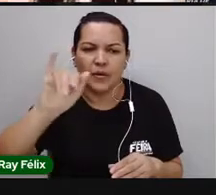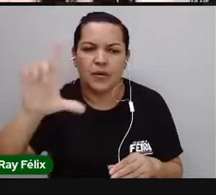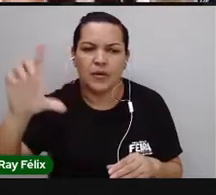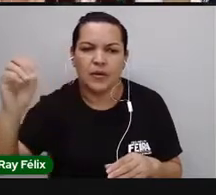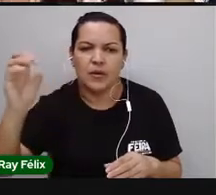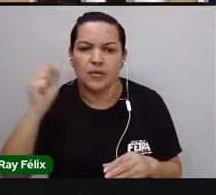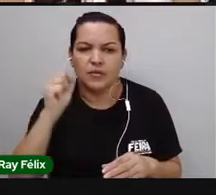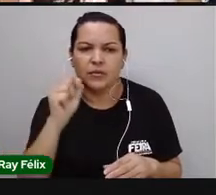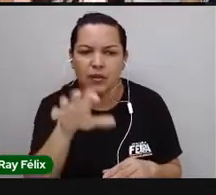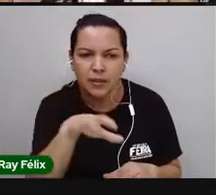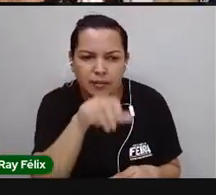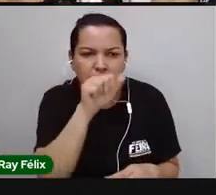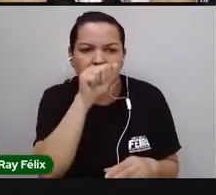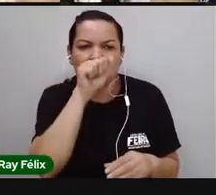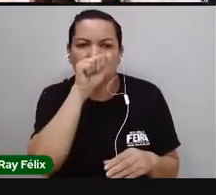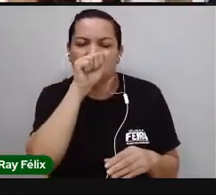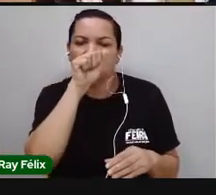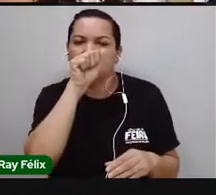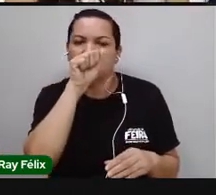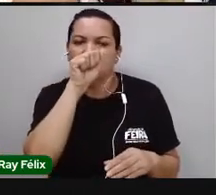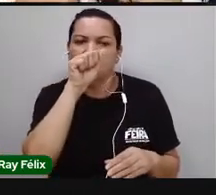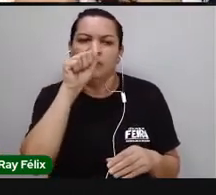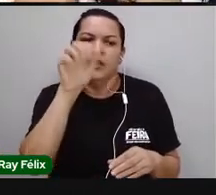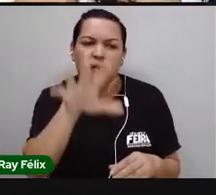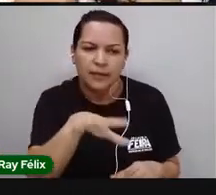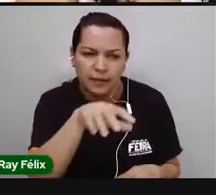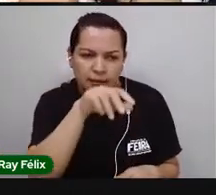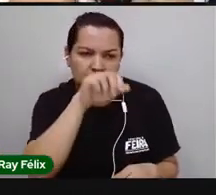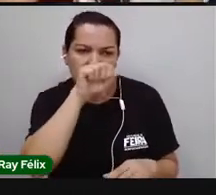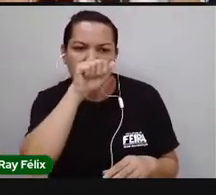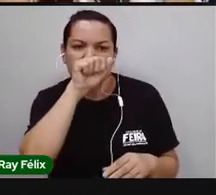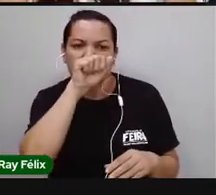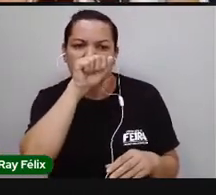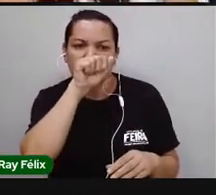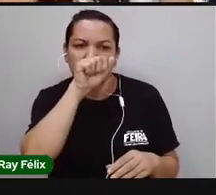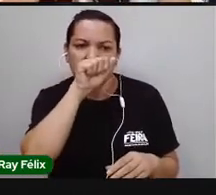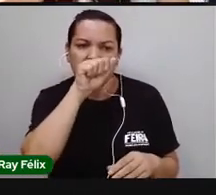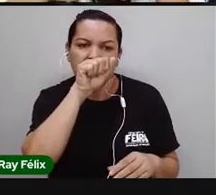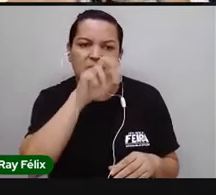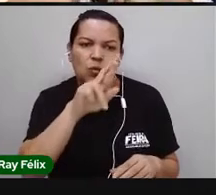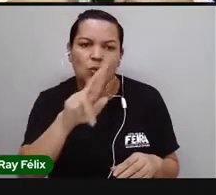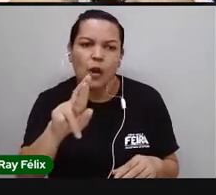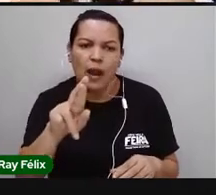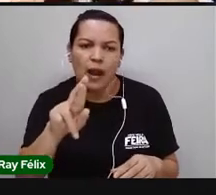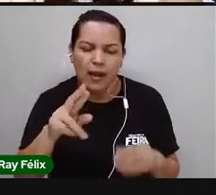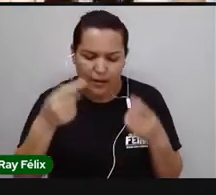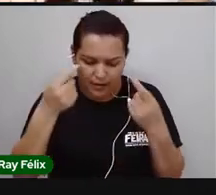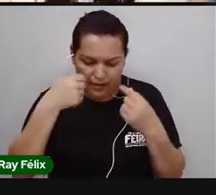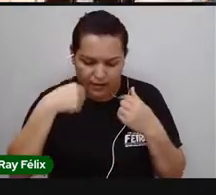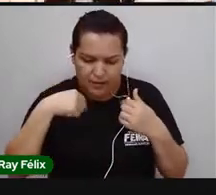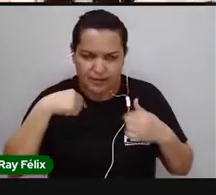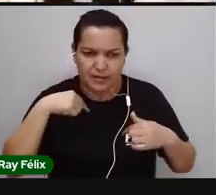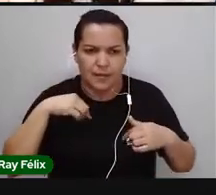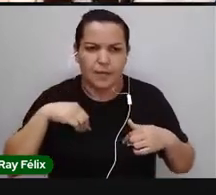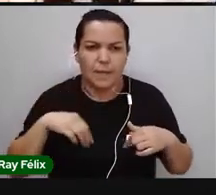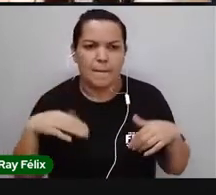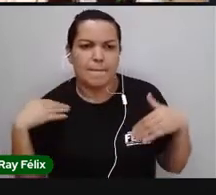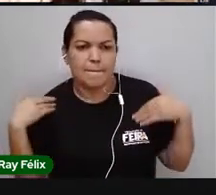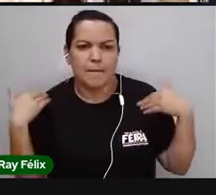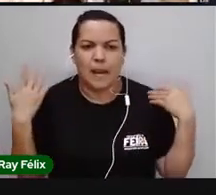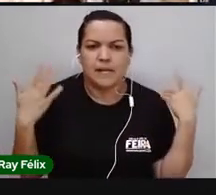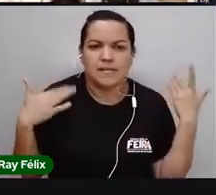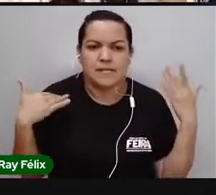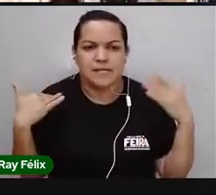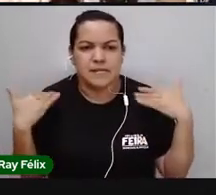Pró, aqui agora. Inspirei, coloquei esse ar pra dentro. Ele vai passear por todo o meu canal respiratório até chegar